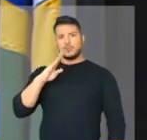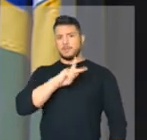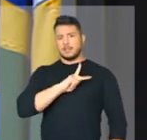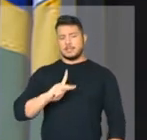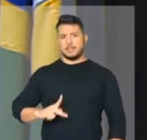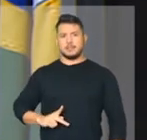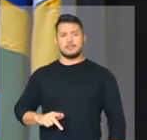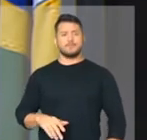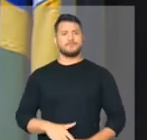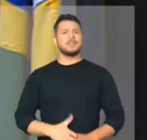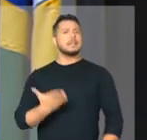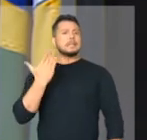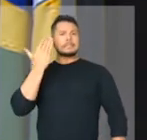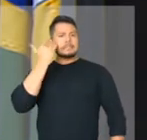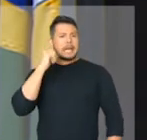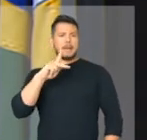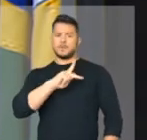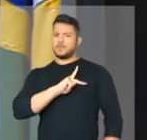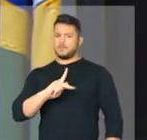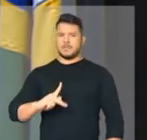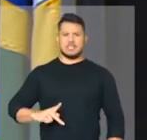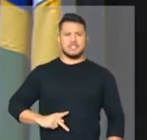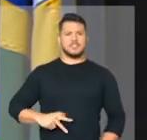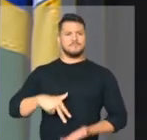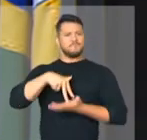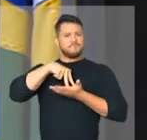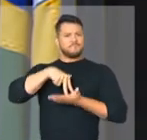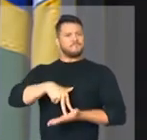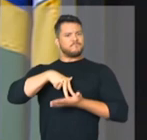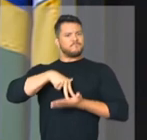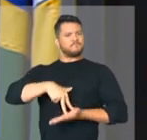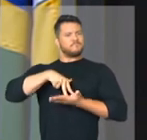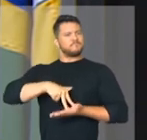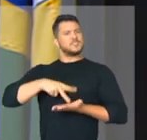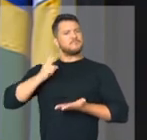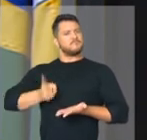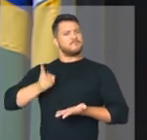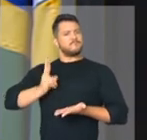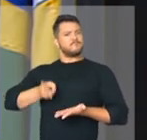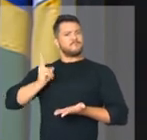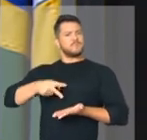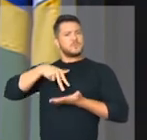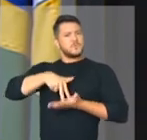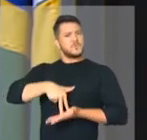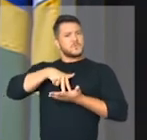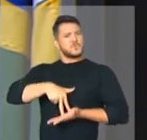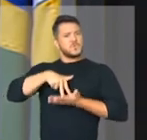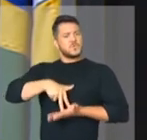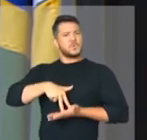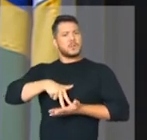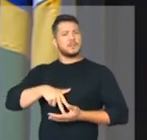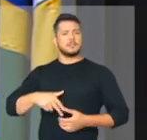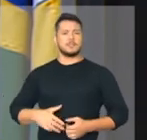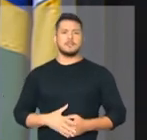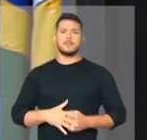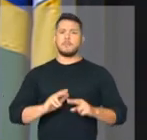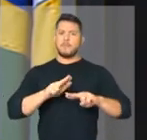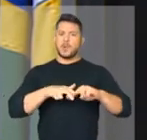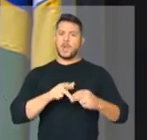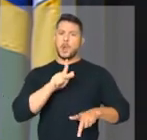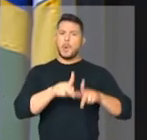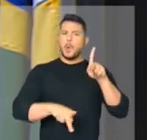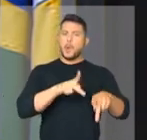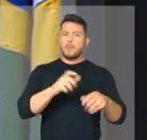Sabe que o presidente Bolsonaro continua forte, forte nas ruas, forte com a população. Basta ver